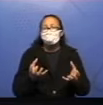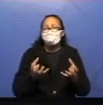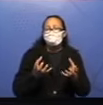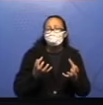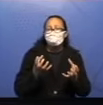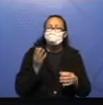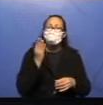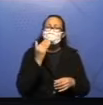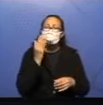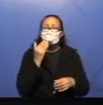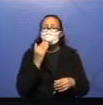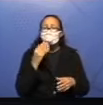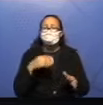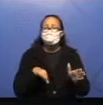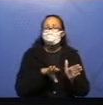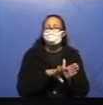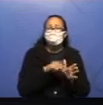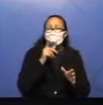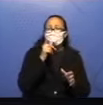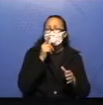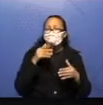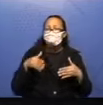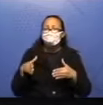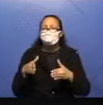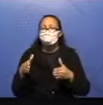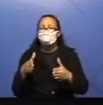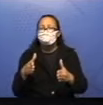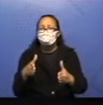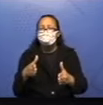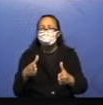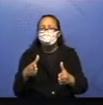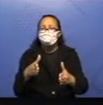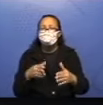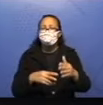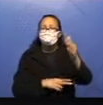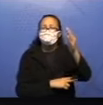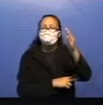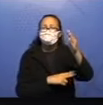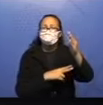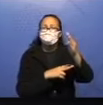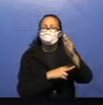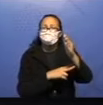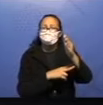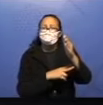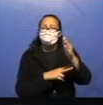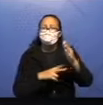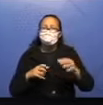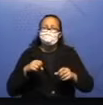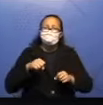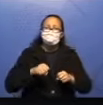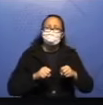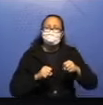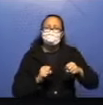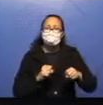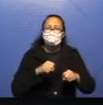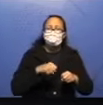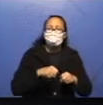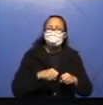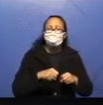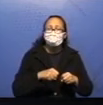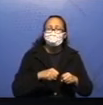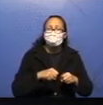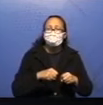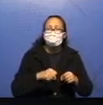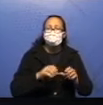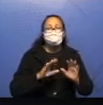Ele chegou a um rio e começou a cruzar a estreita ponte que o levava para o outro lado. De repente,